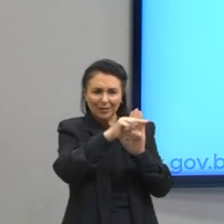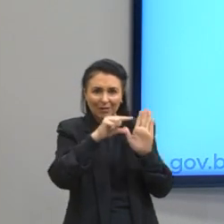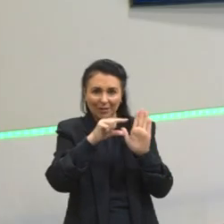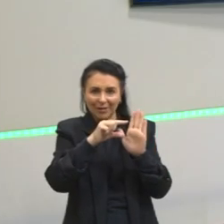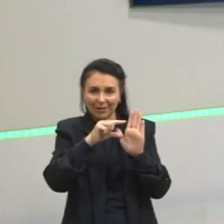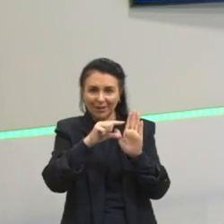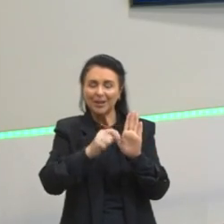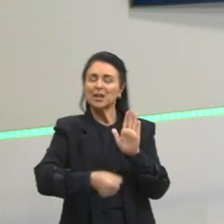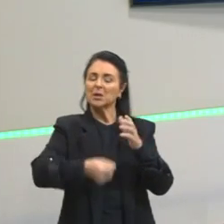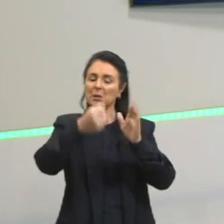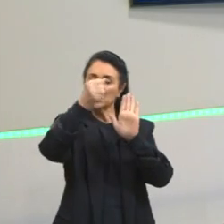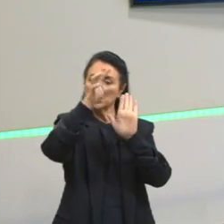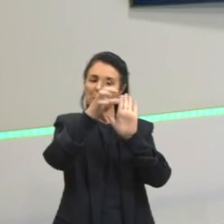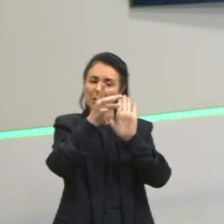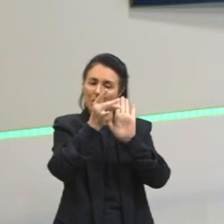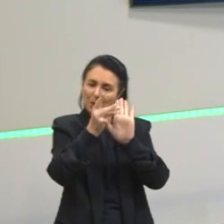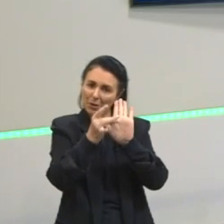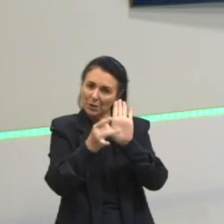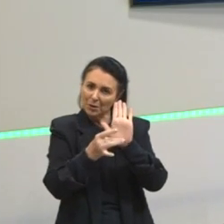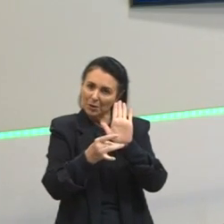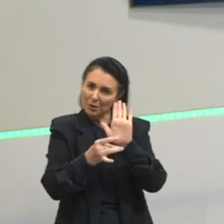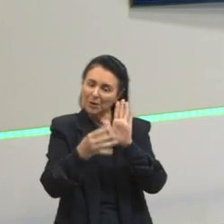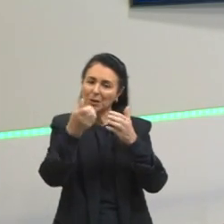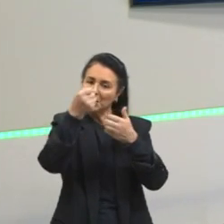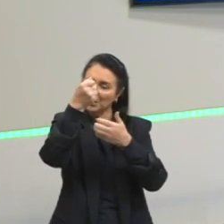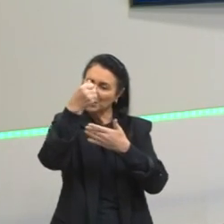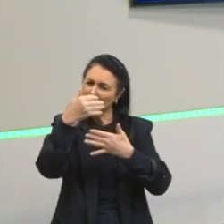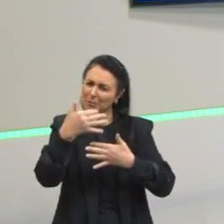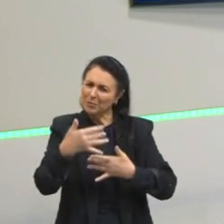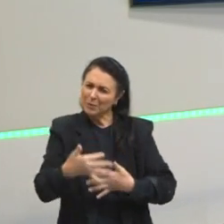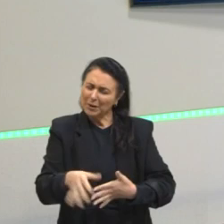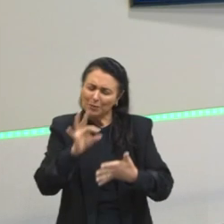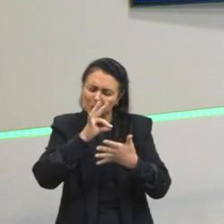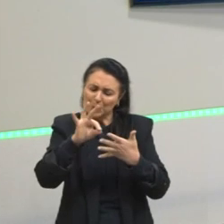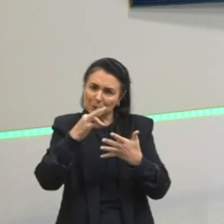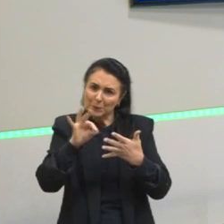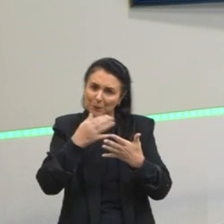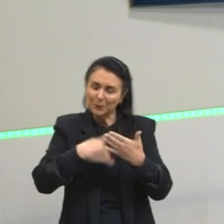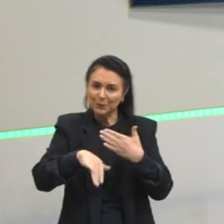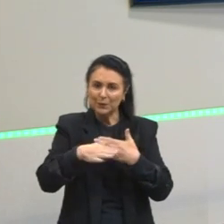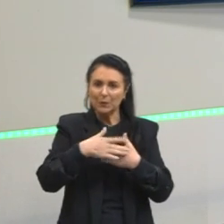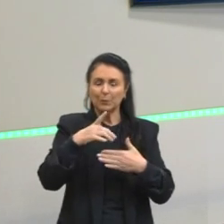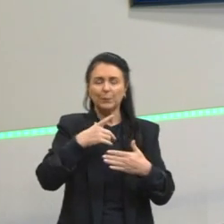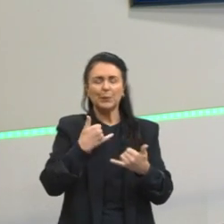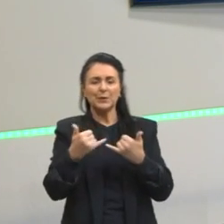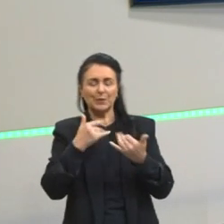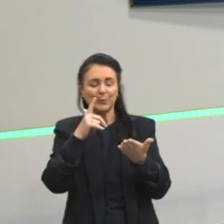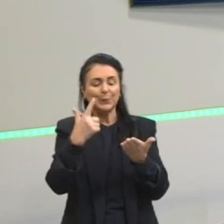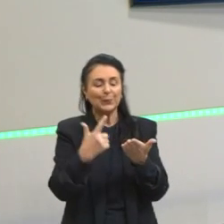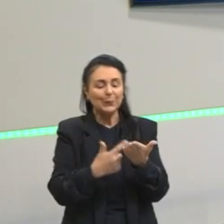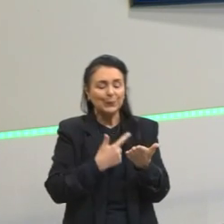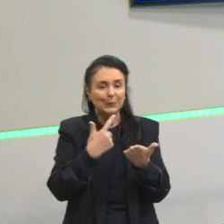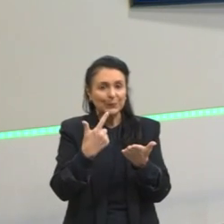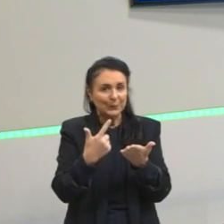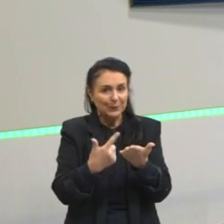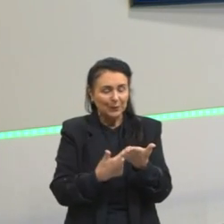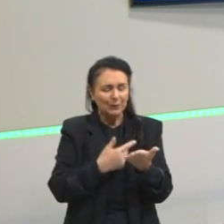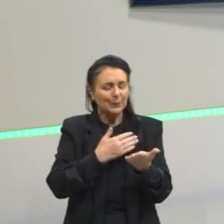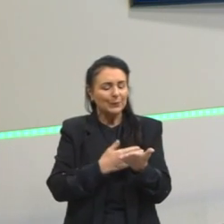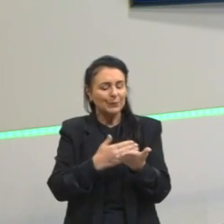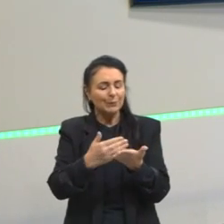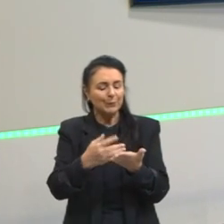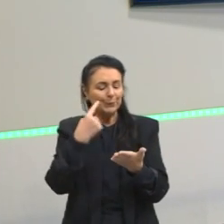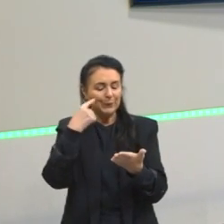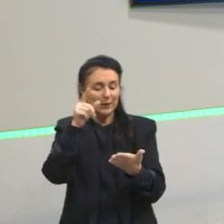descritivos. Quando a gente tem, por exemplo, um livro começando, e a gente tem